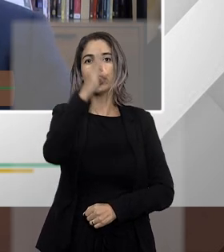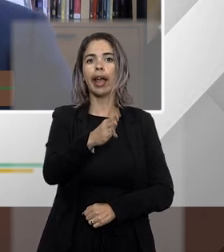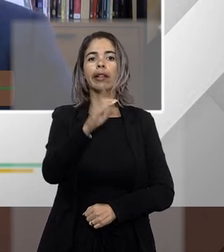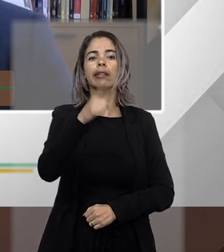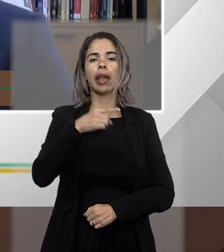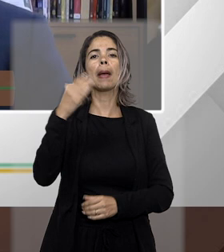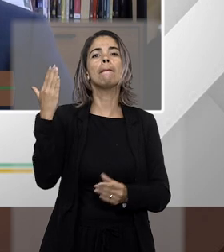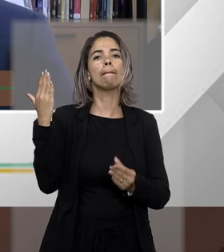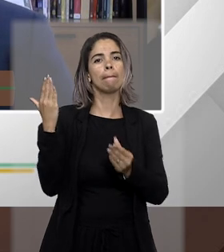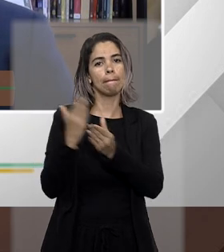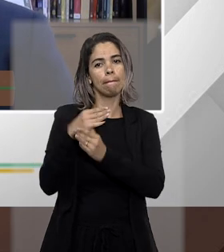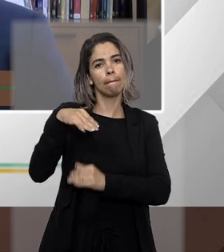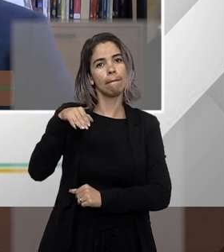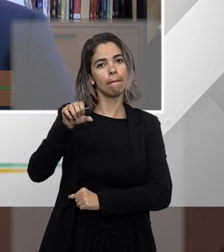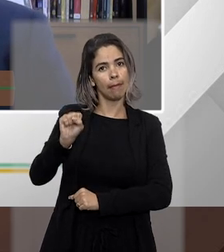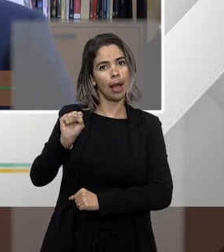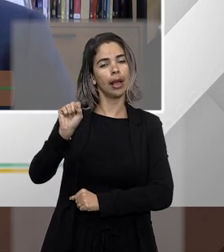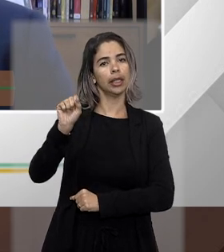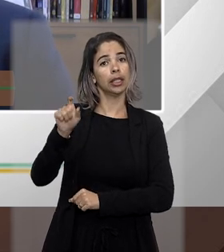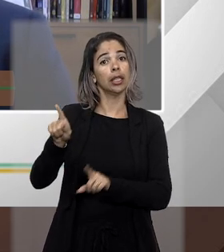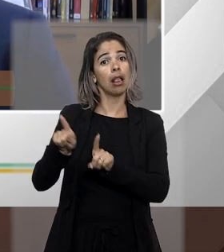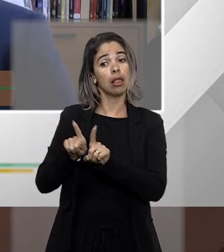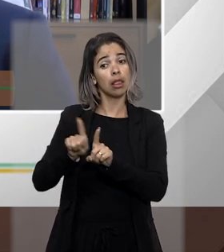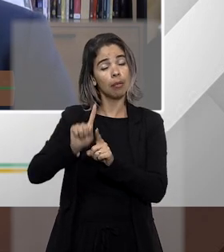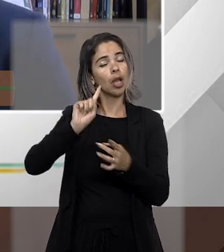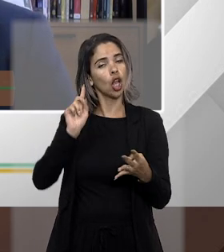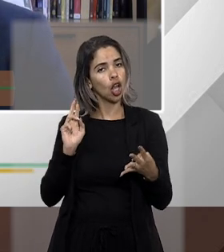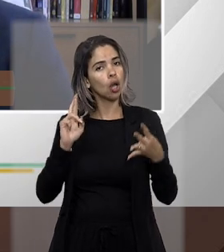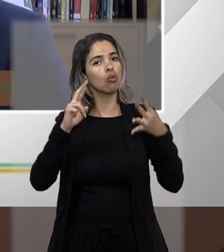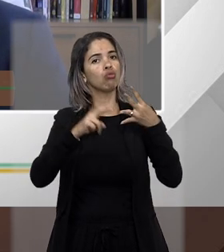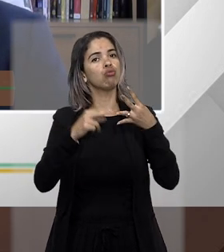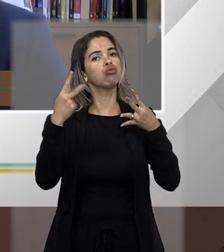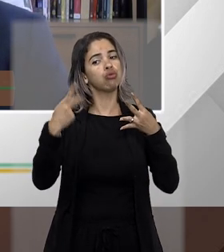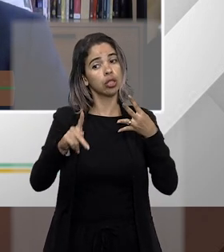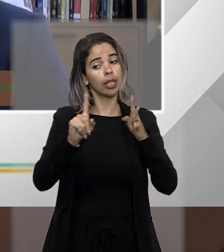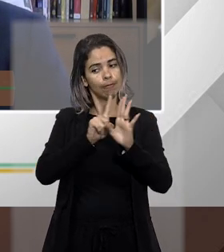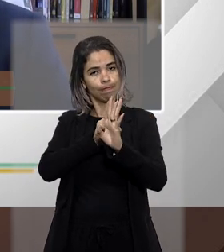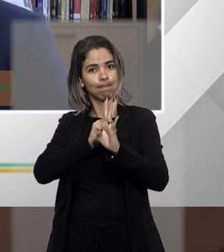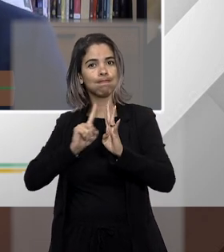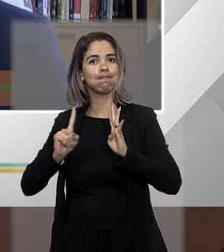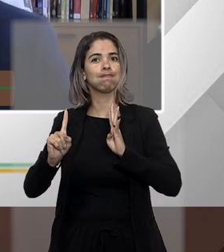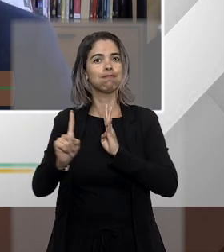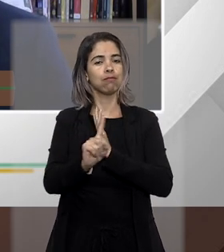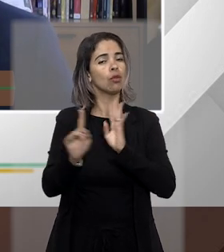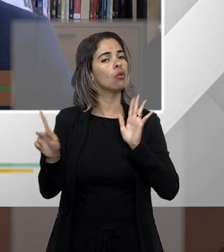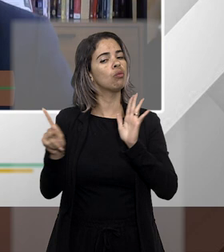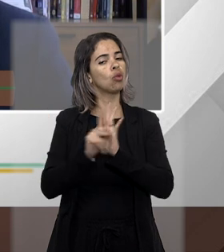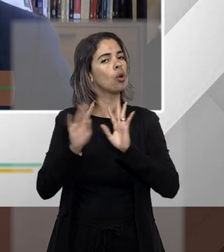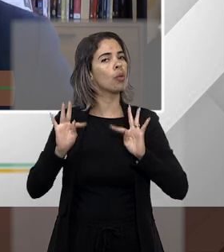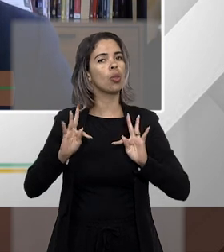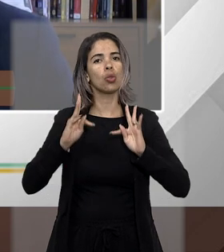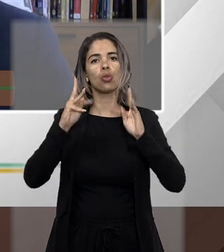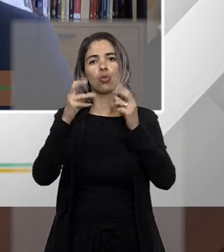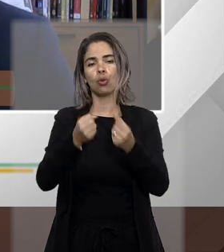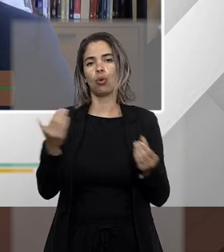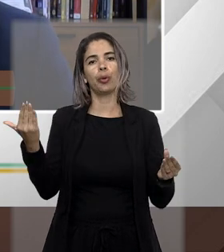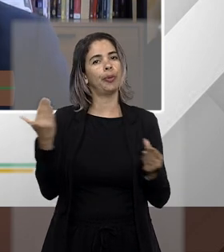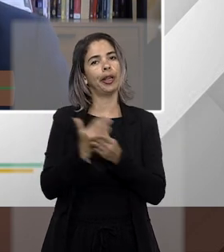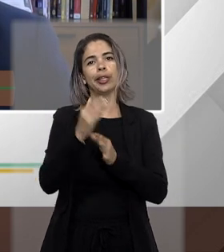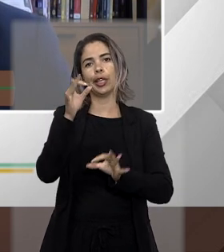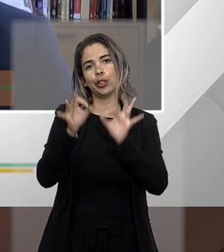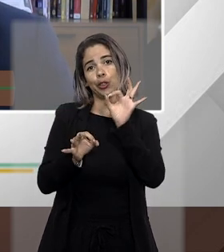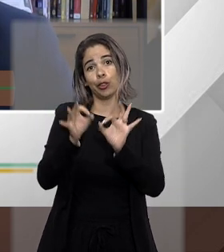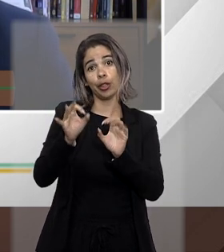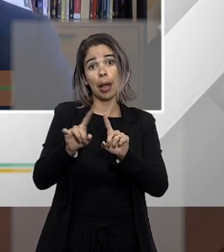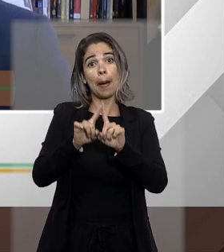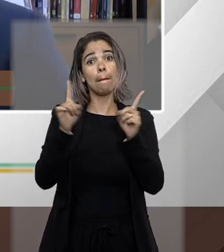os respectivos recursos claro acaba tendo prioridade sobre todos os atos judiciais só que tem uma ressalva salvo no caso do